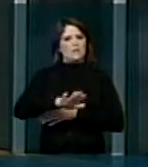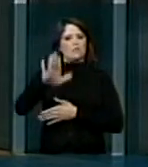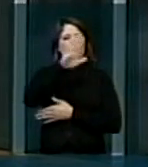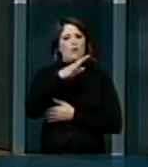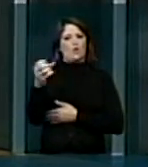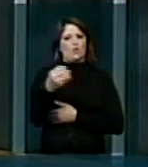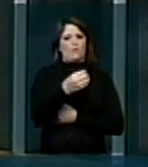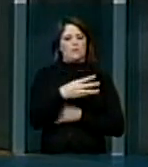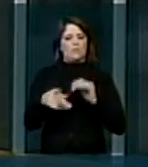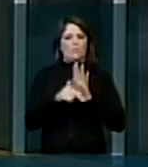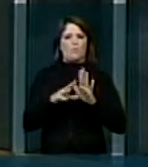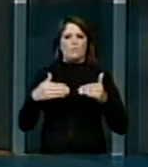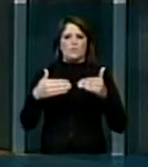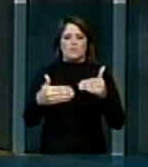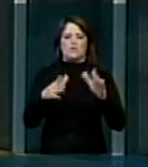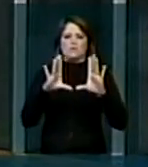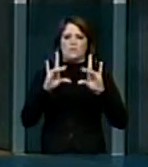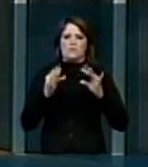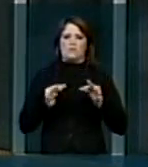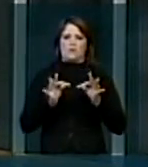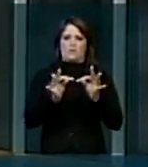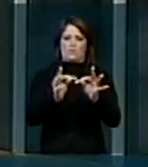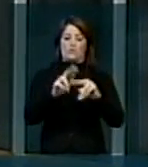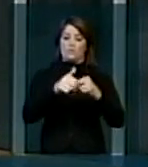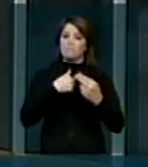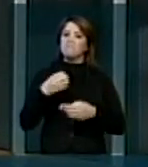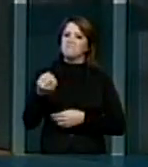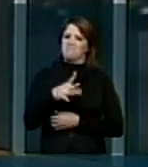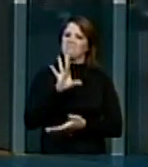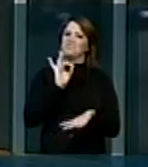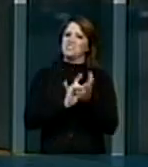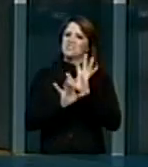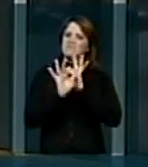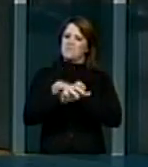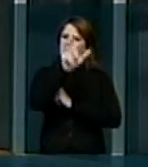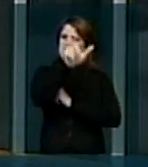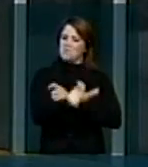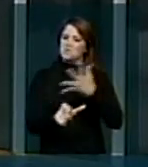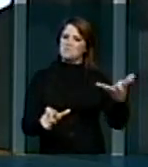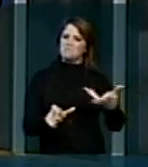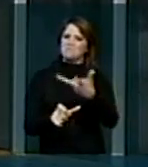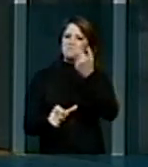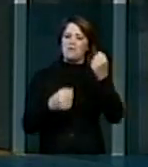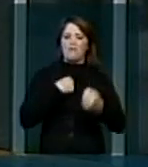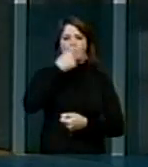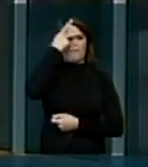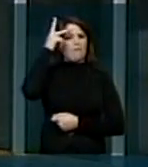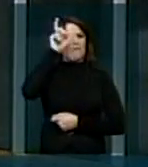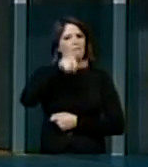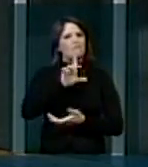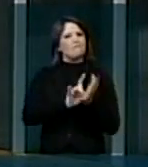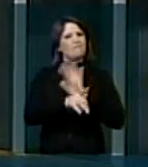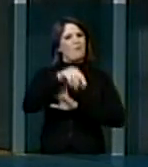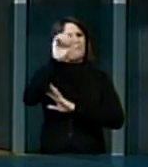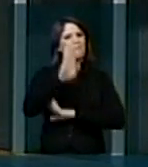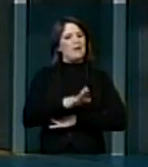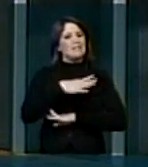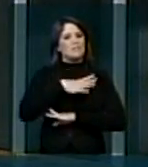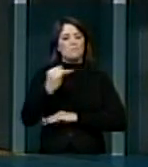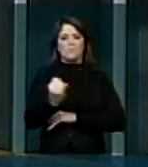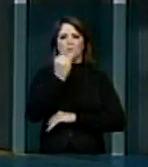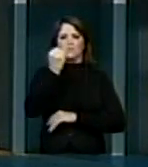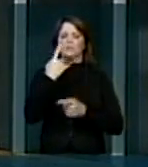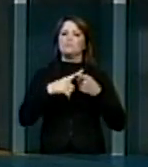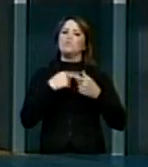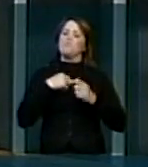Inovação do Ministério de Ciência e Tecnologia. É, sem dúvida nenhuma, uma figura extraordinária. Quem ganha com isso é o Brasil. Eu